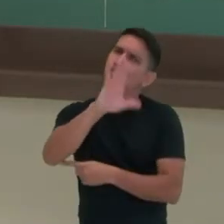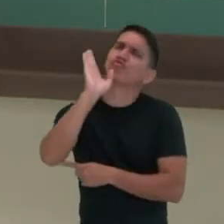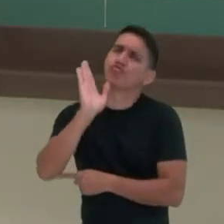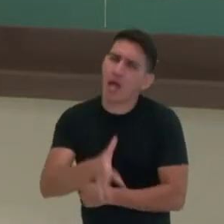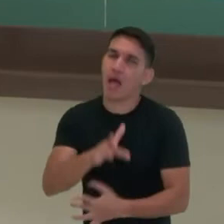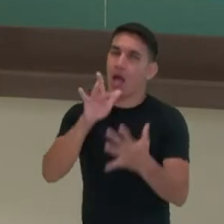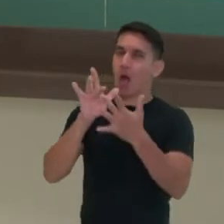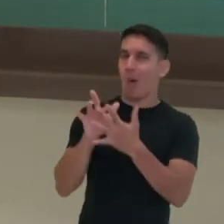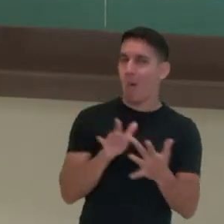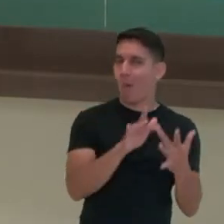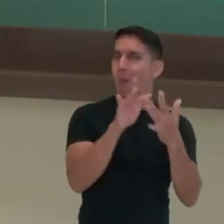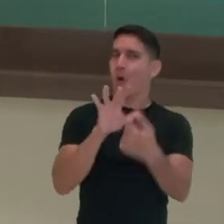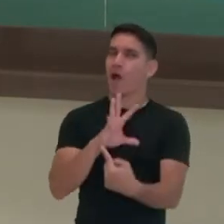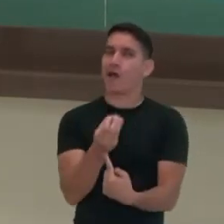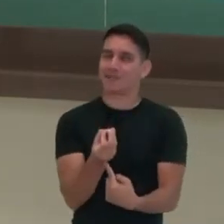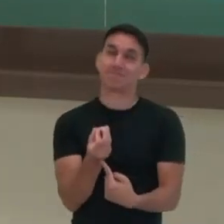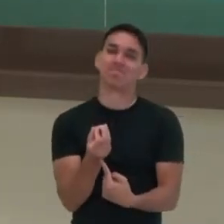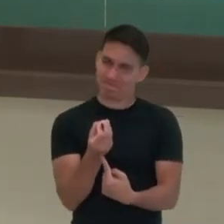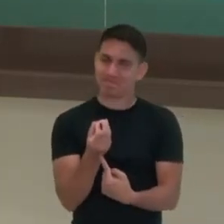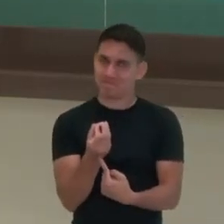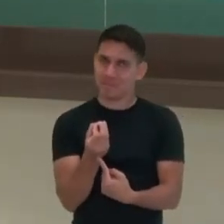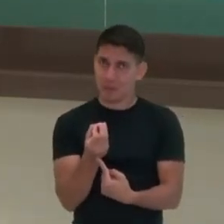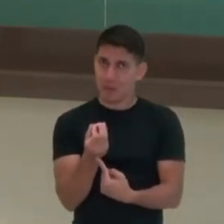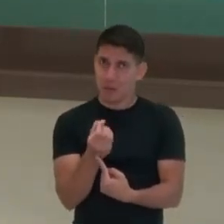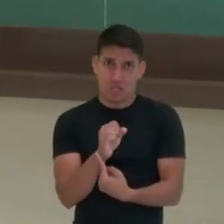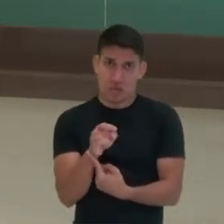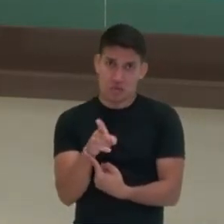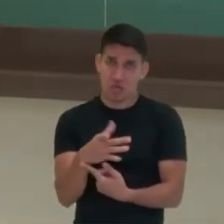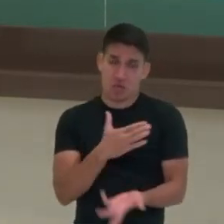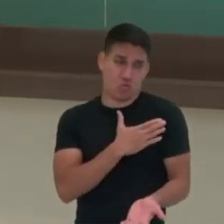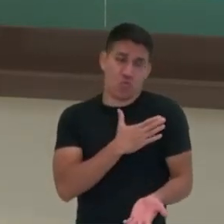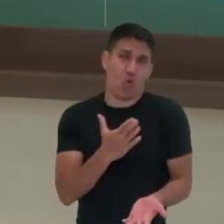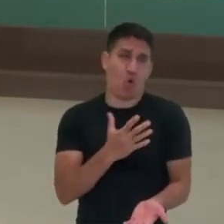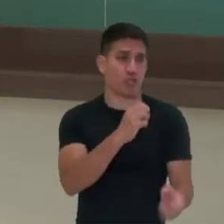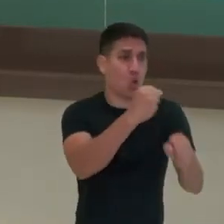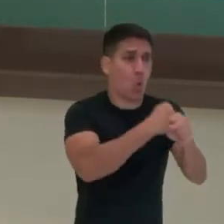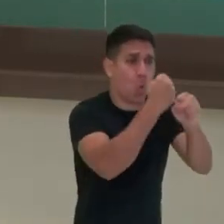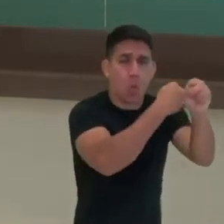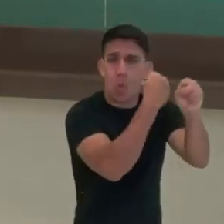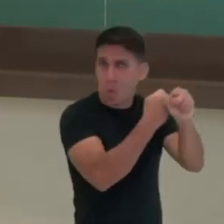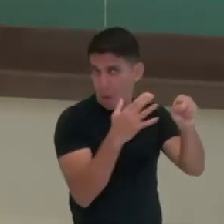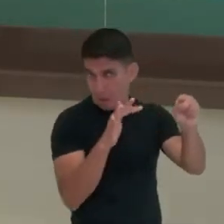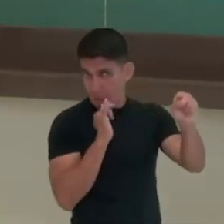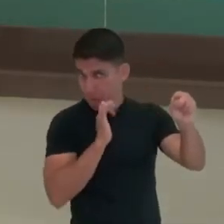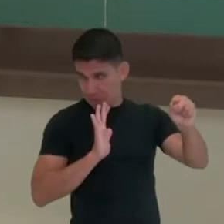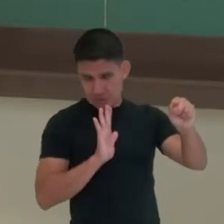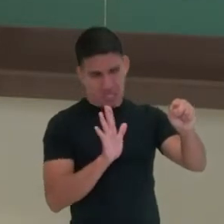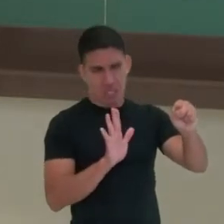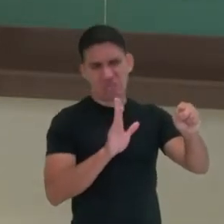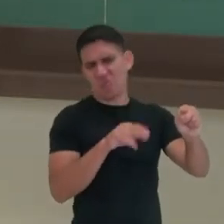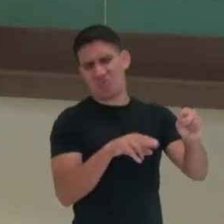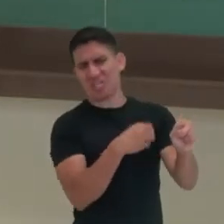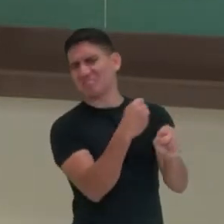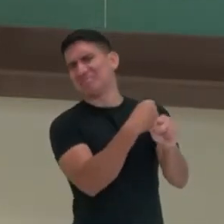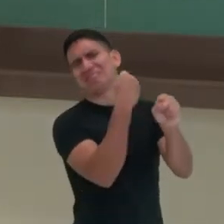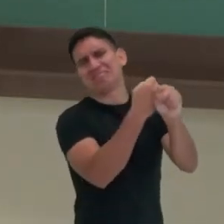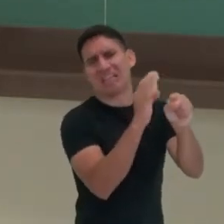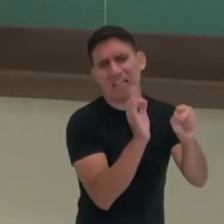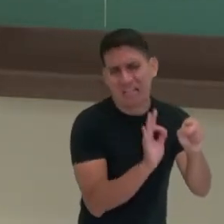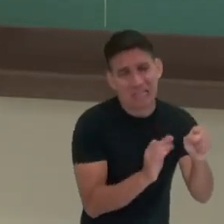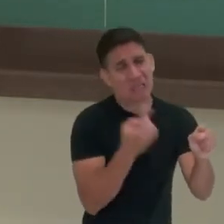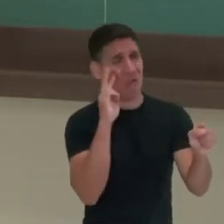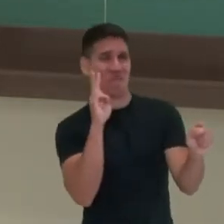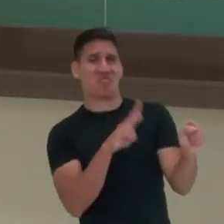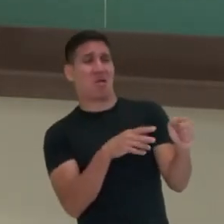teve algum contato com a arte, mesmo que você não goste de escultura, por exemplo, nunca tenha feito, nunca tenha nem